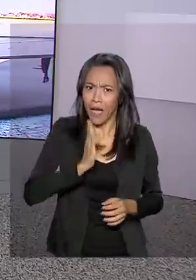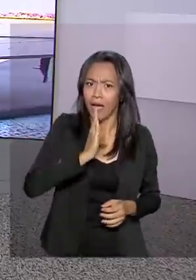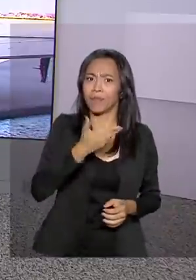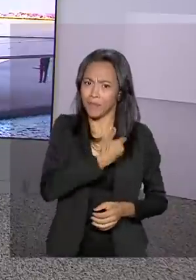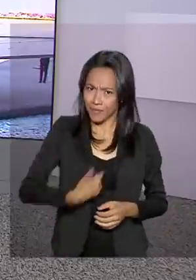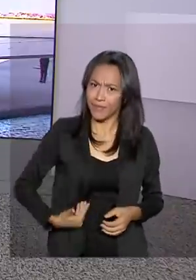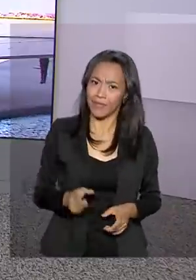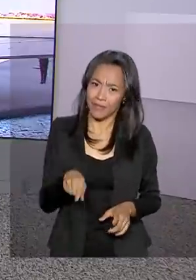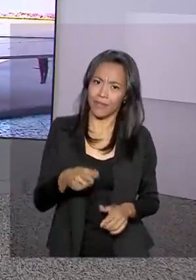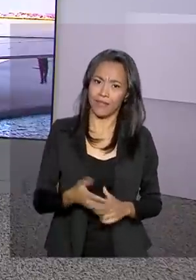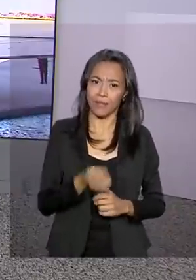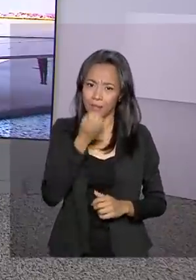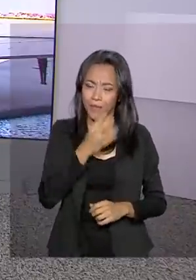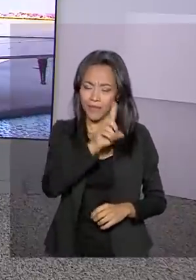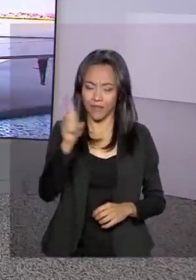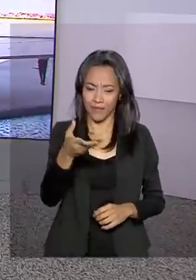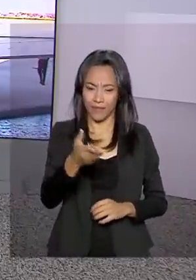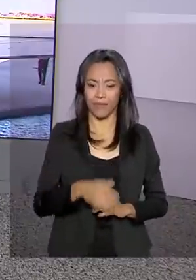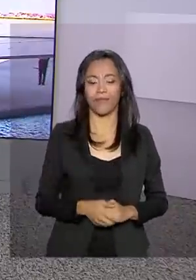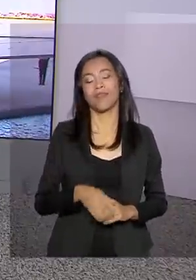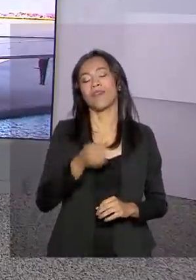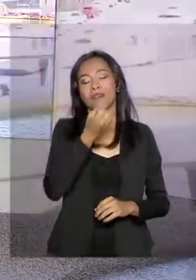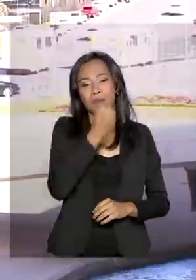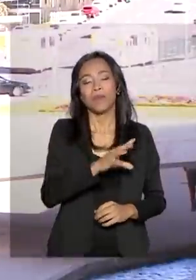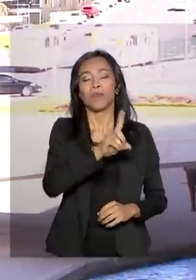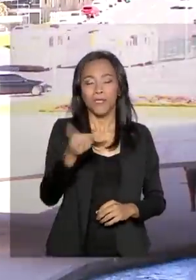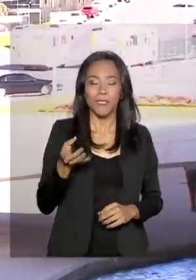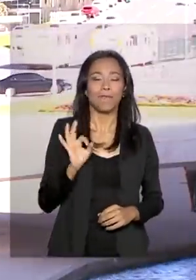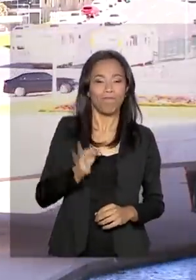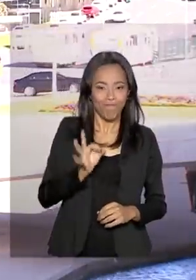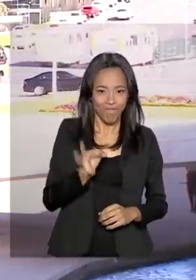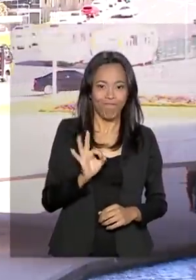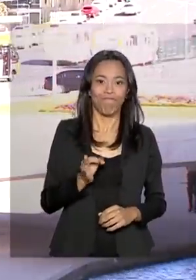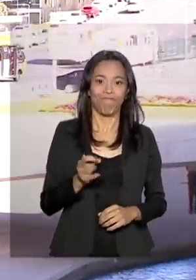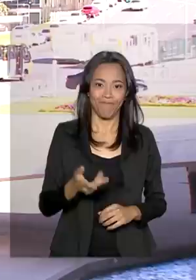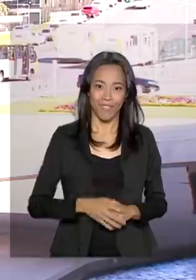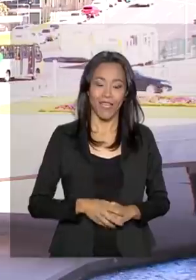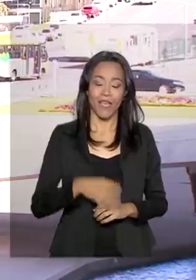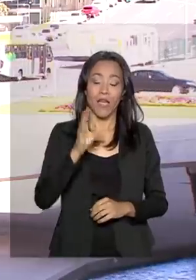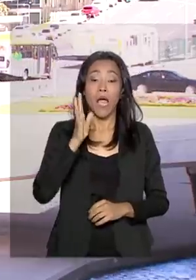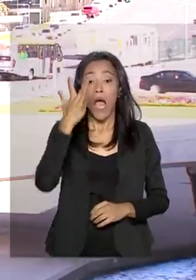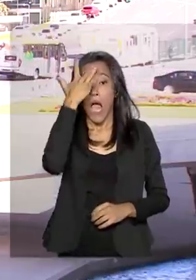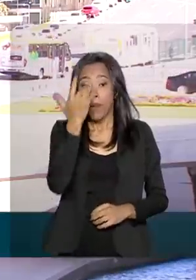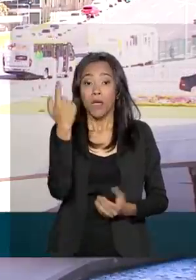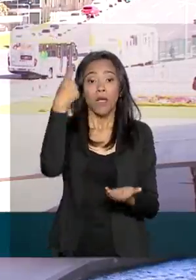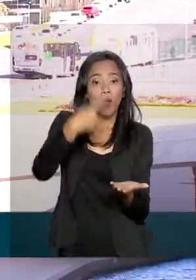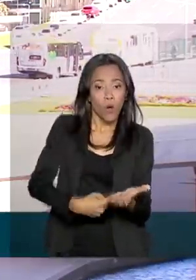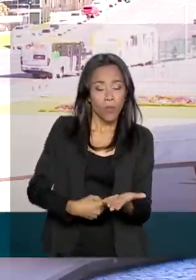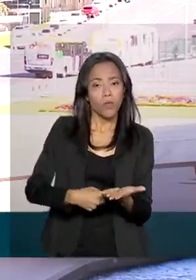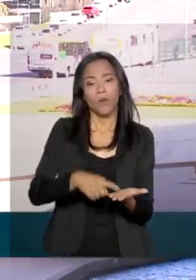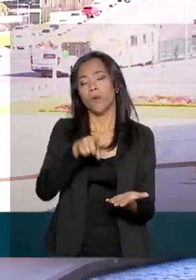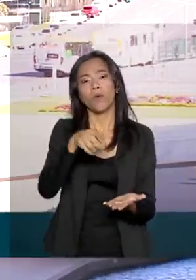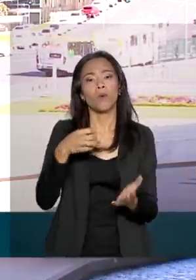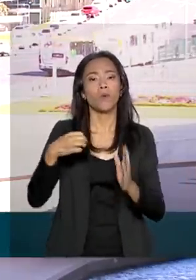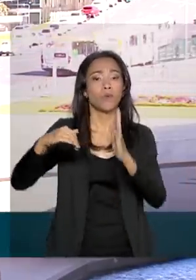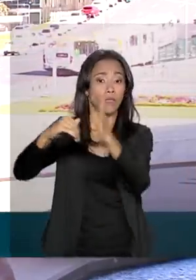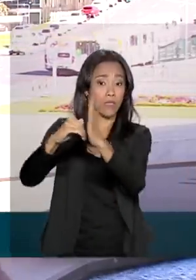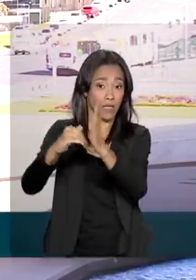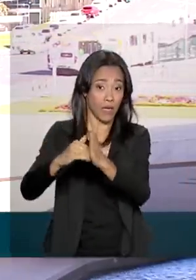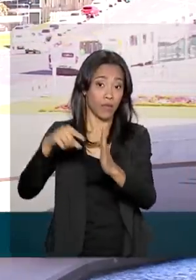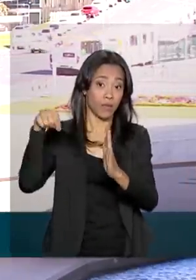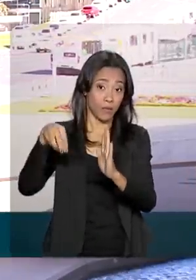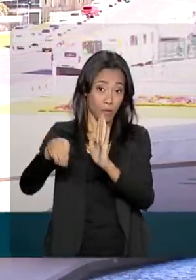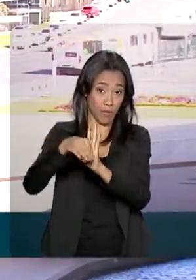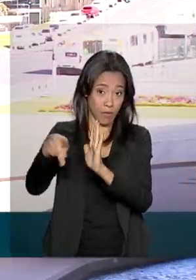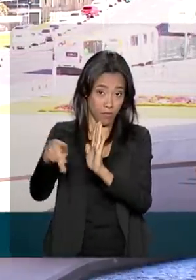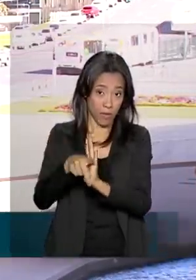Bom dia para você. Oi Carla, bom dia a você e todos. Isso mesmo, tá? O Senado marcou para amanhã a análise da MP870, que